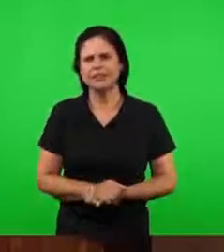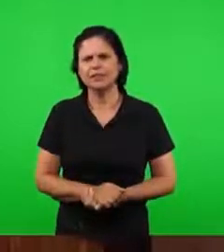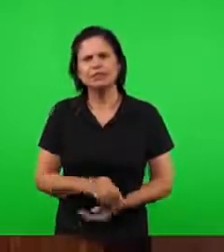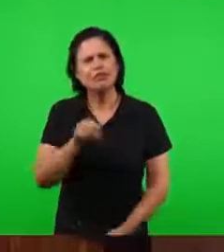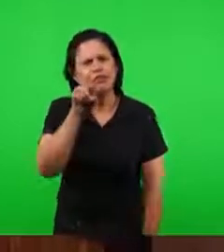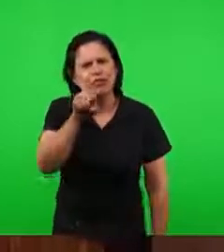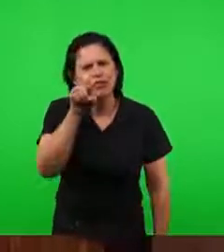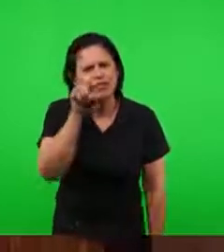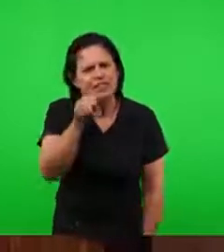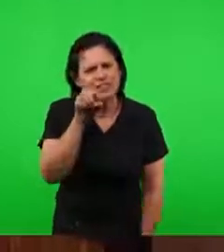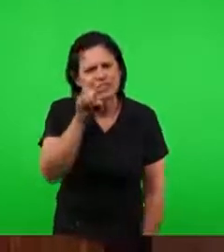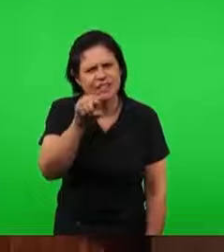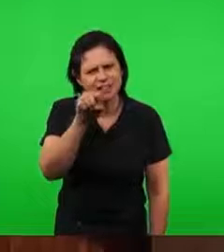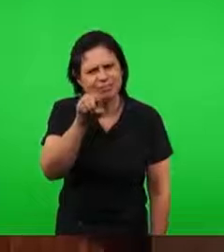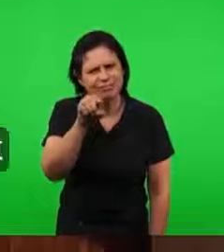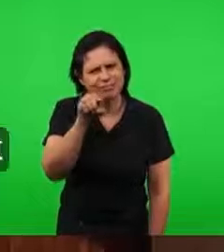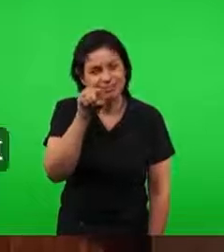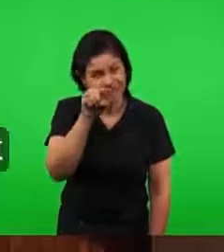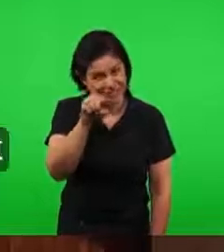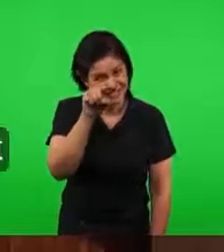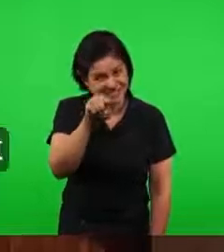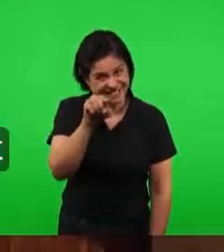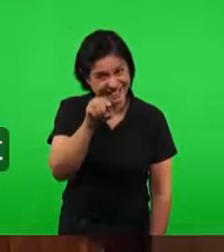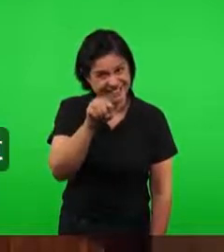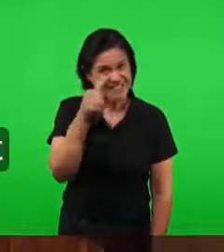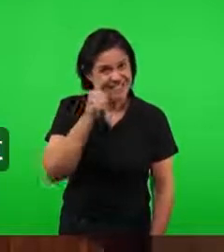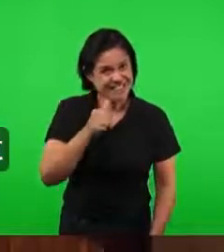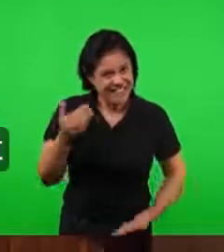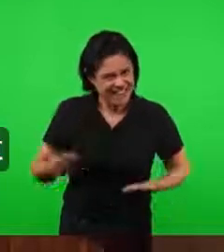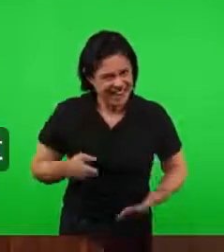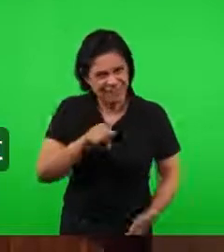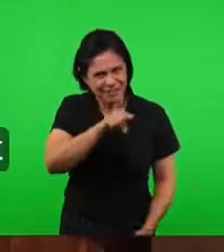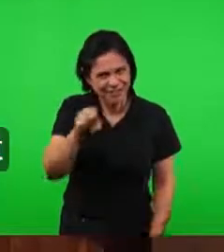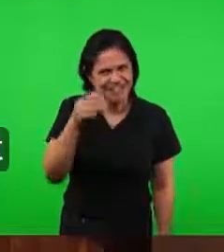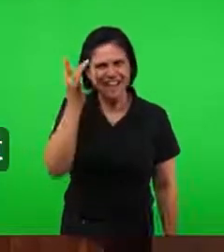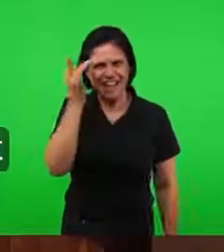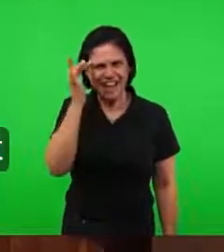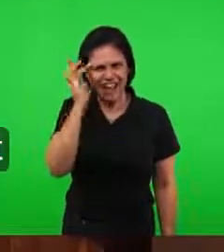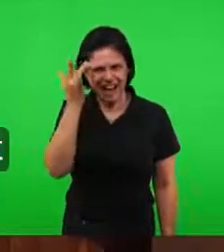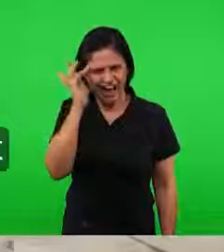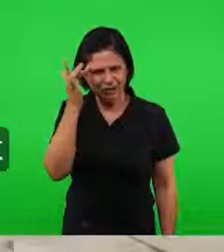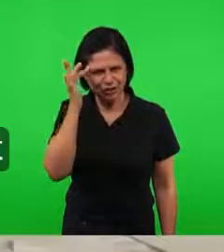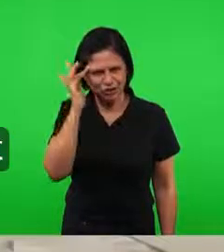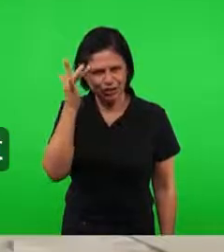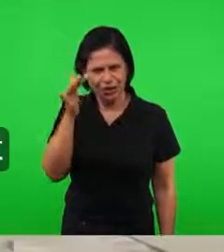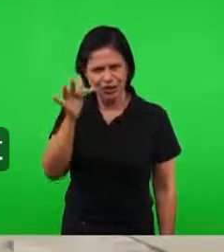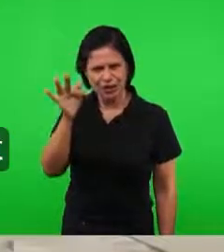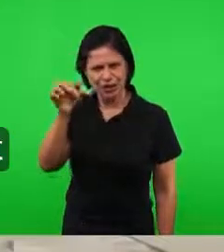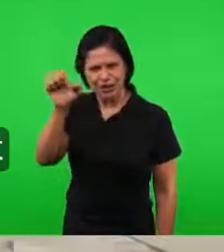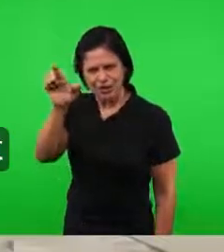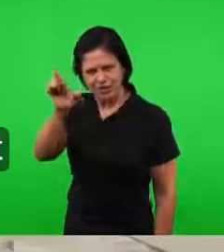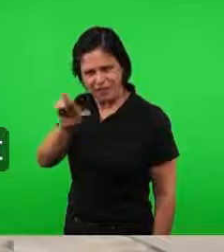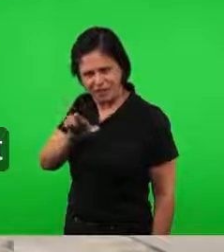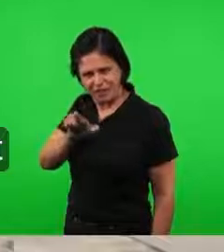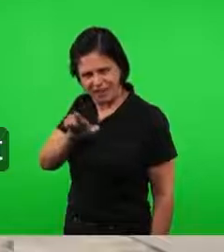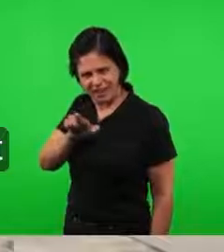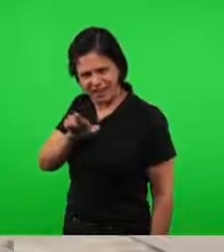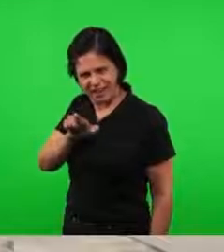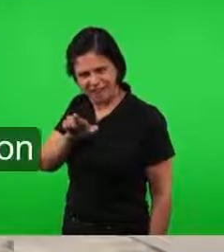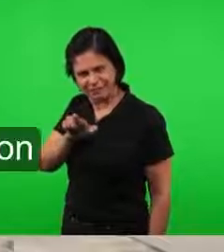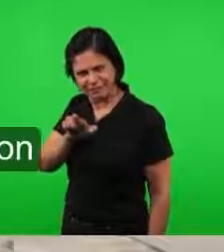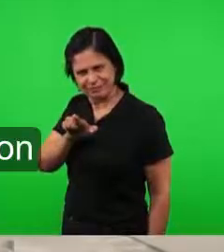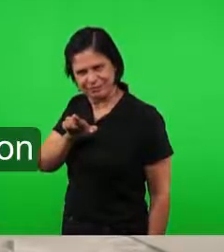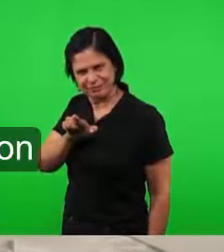acha, a senhora, as senhoras acham que a fé, nesse ambiente, nesse